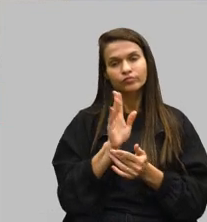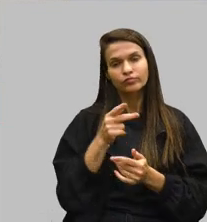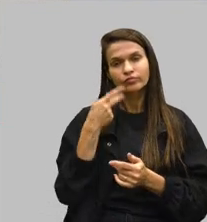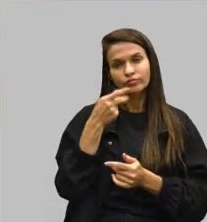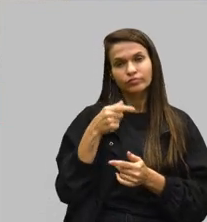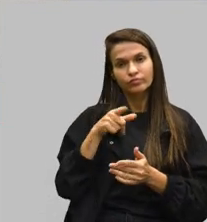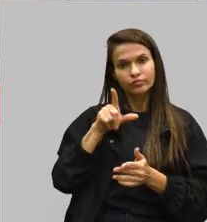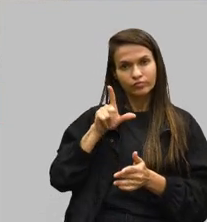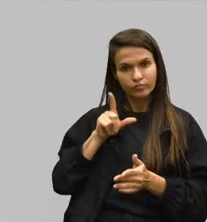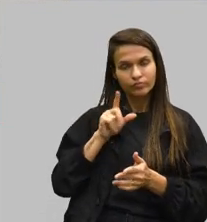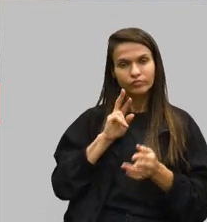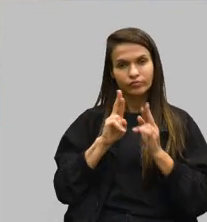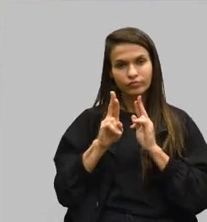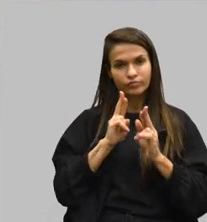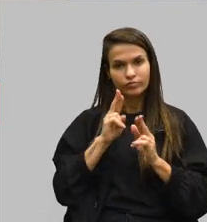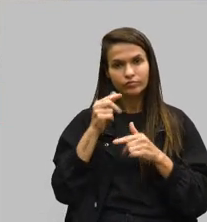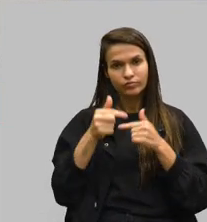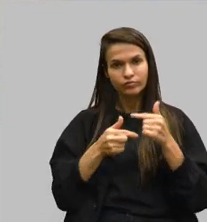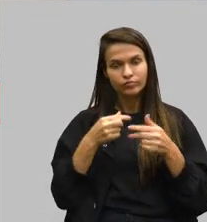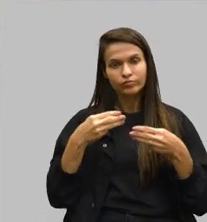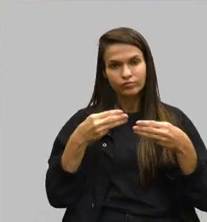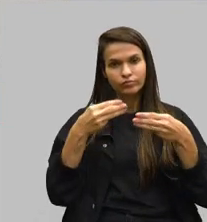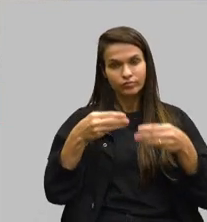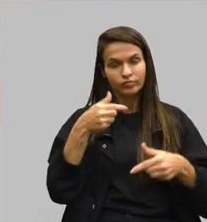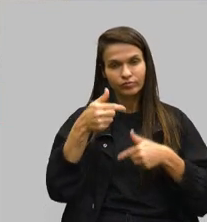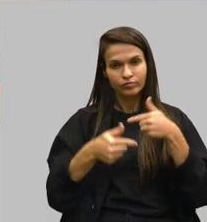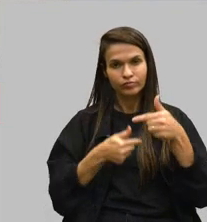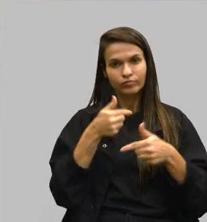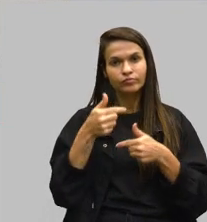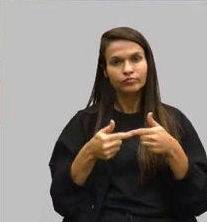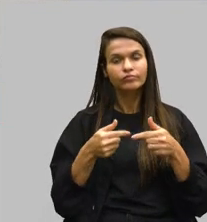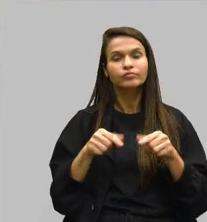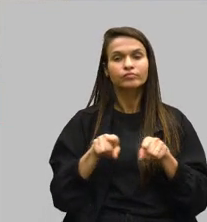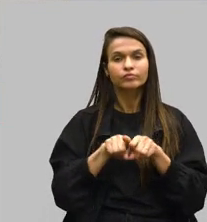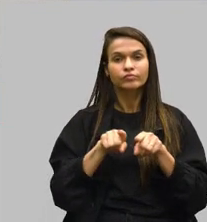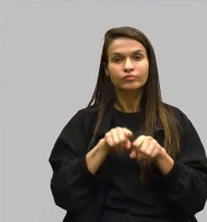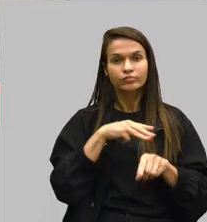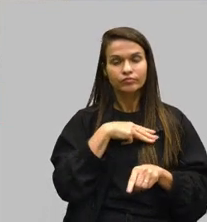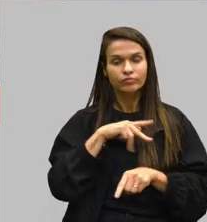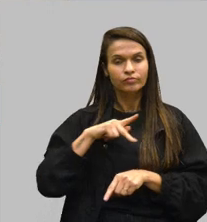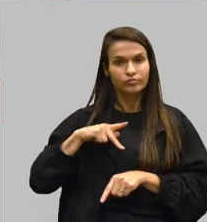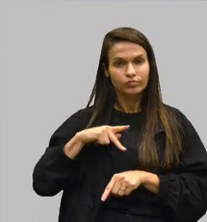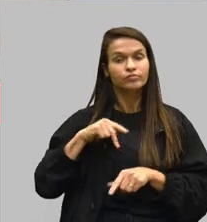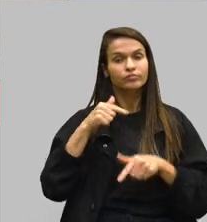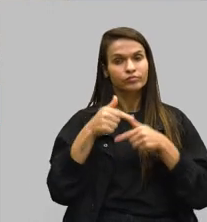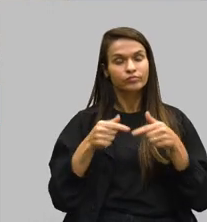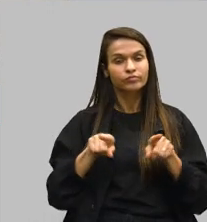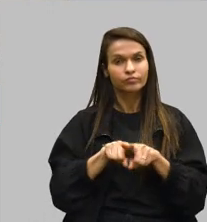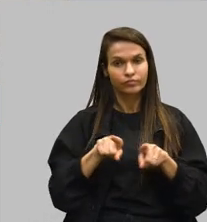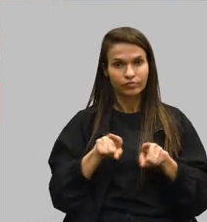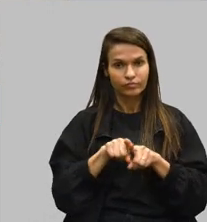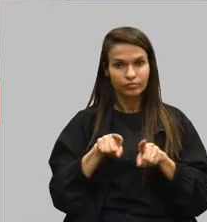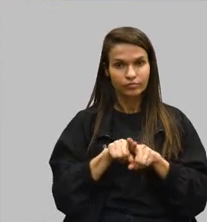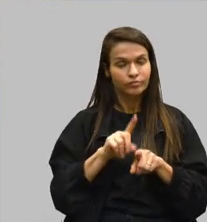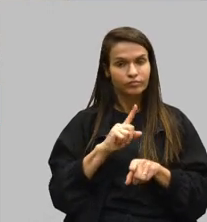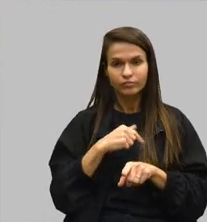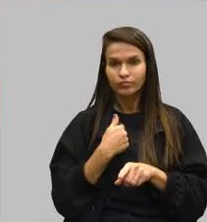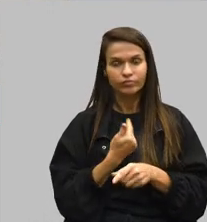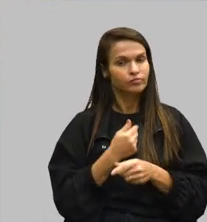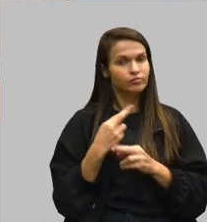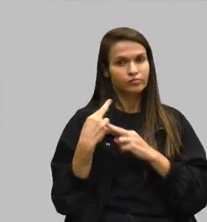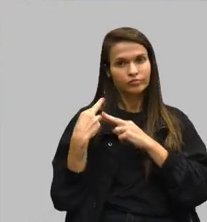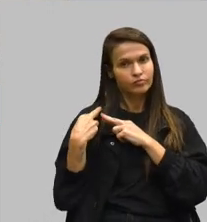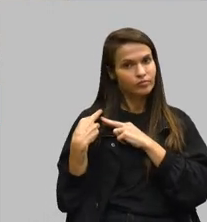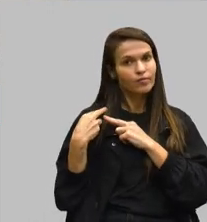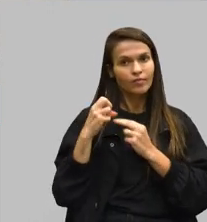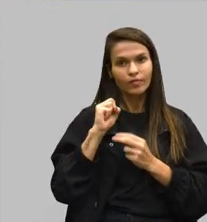anteriormente em relação ao trabalho do Ministério do Trabalho e ao Ministério Público do Trabalho também. Nós não somos responsáveis,